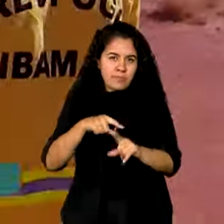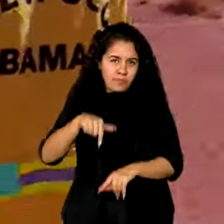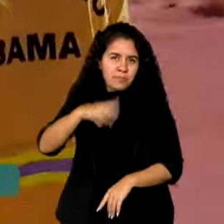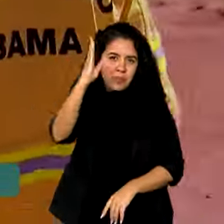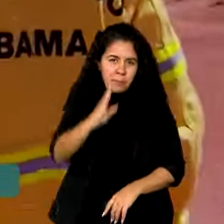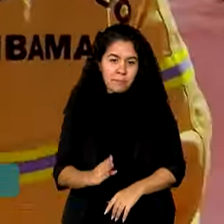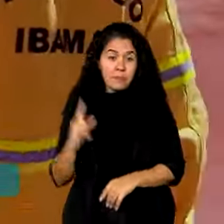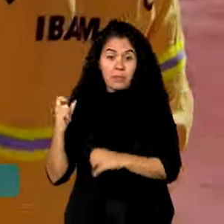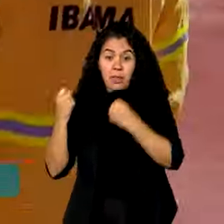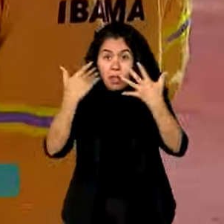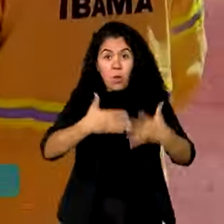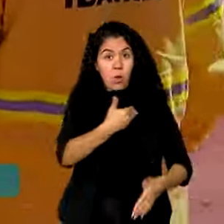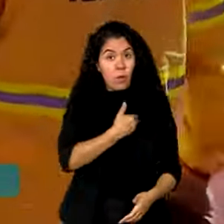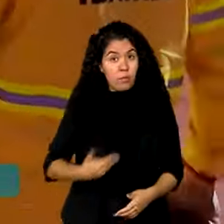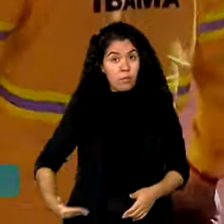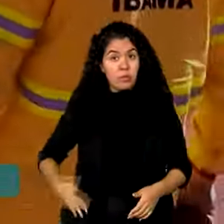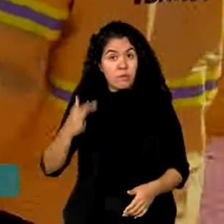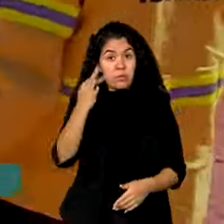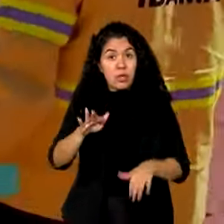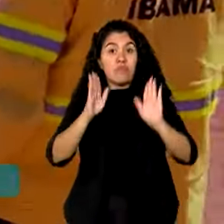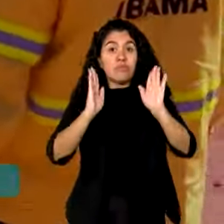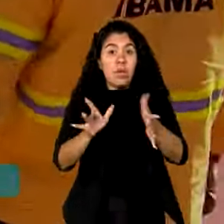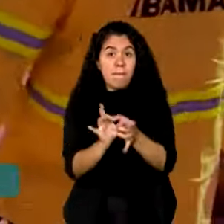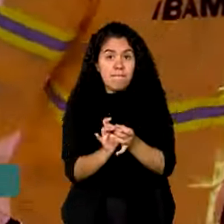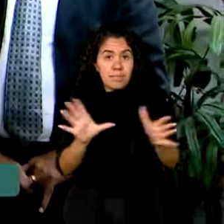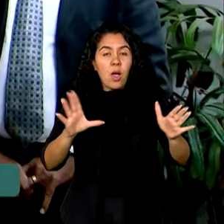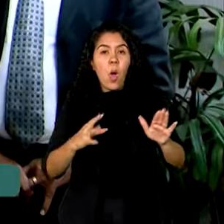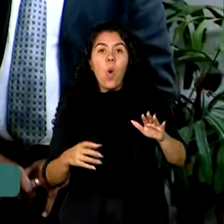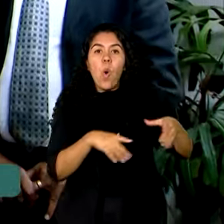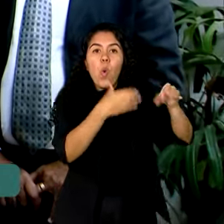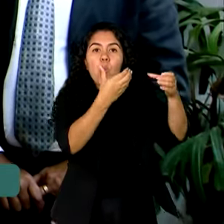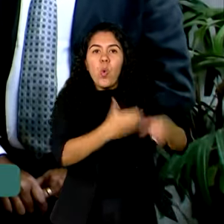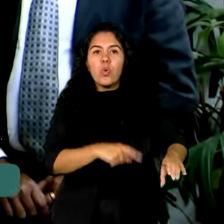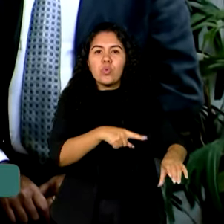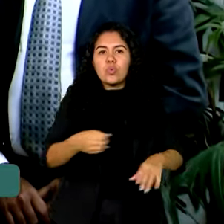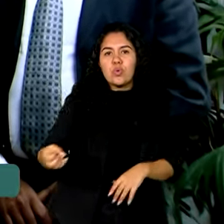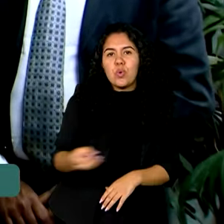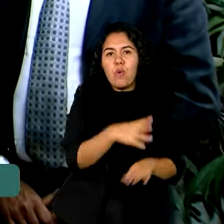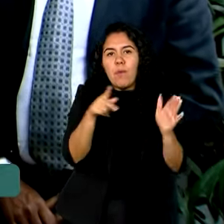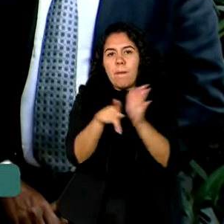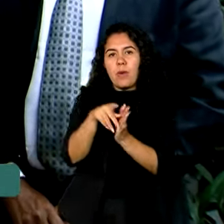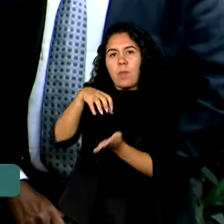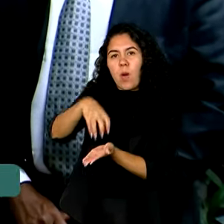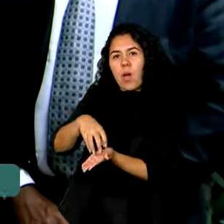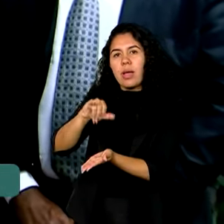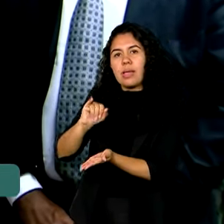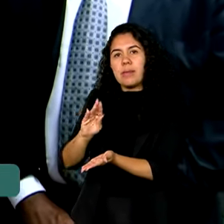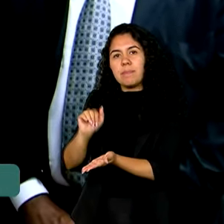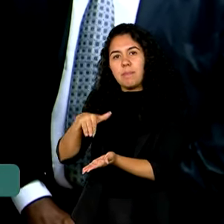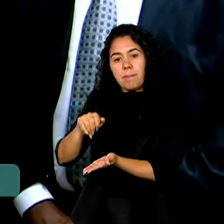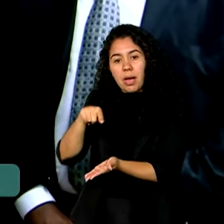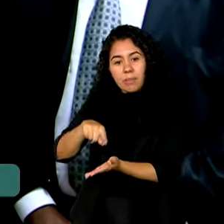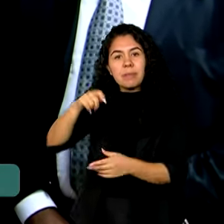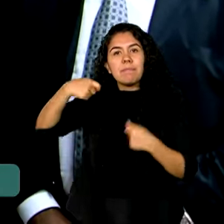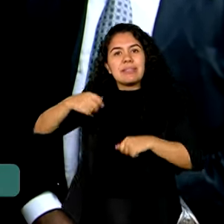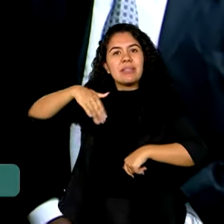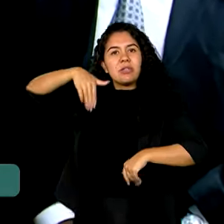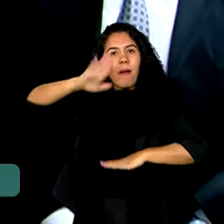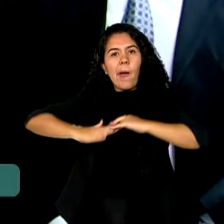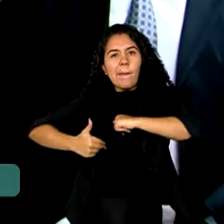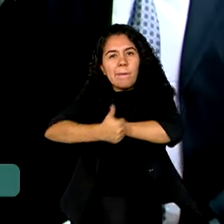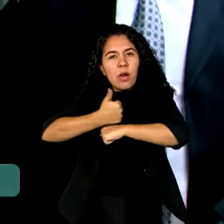governo federal já autorizou um novo concurso para o IBAMA. Segundo o presidente do órgão, com mais analistas, a